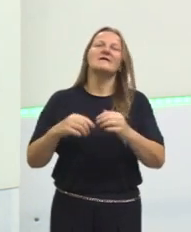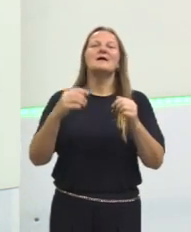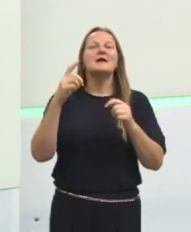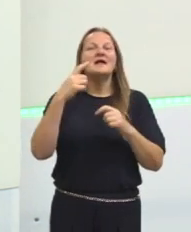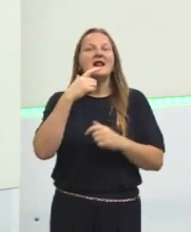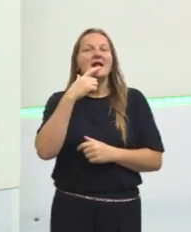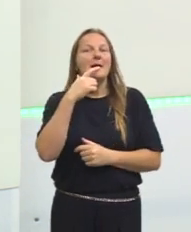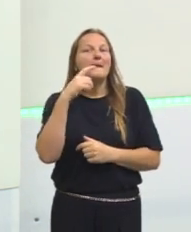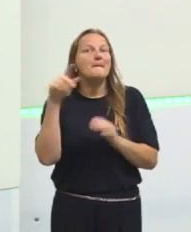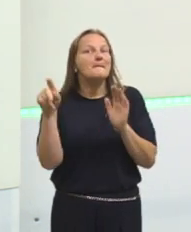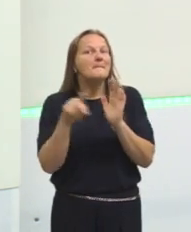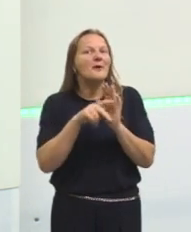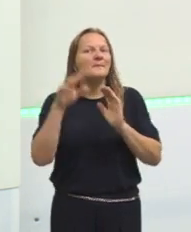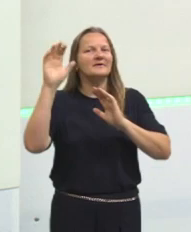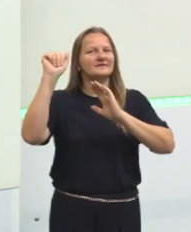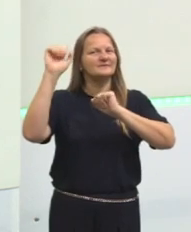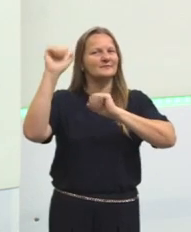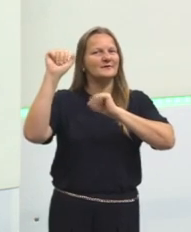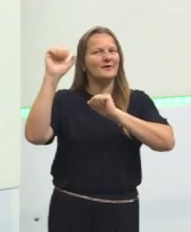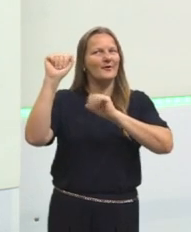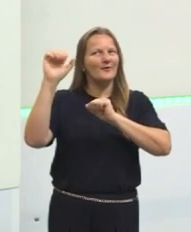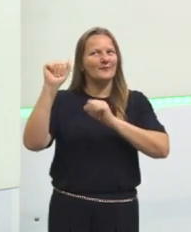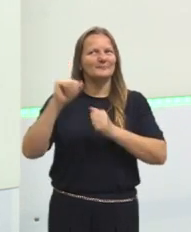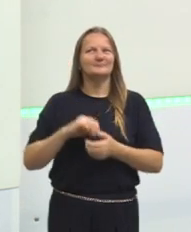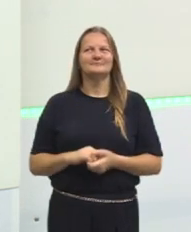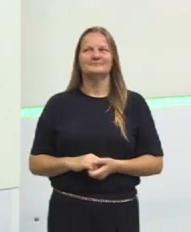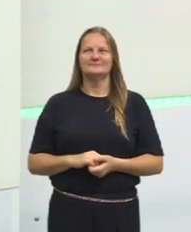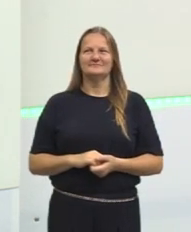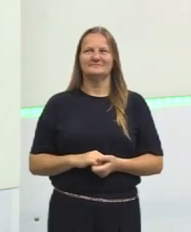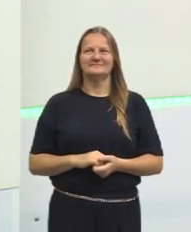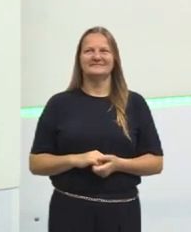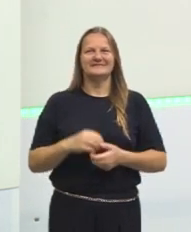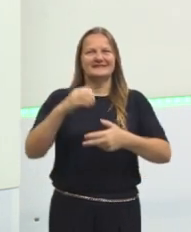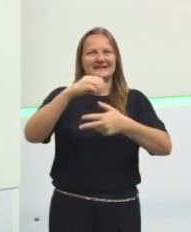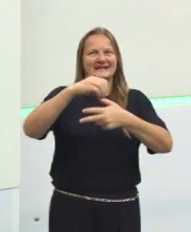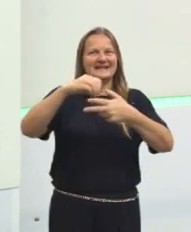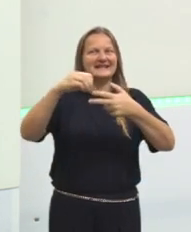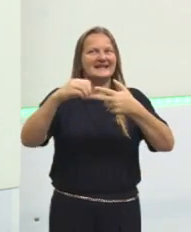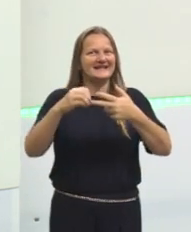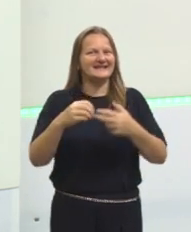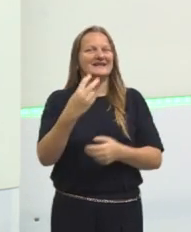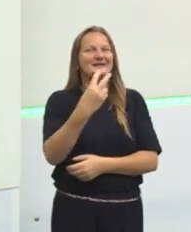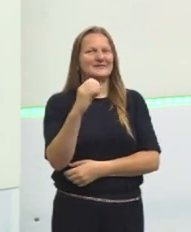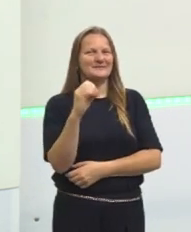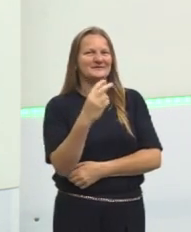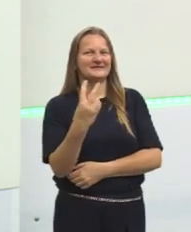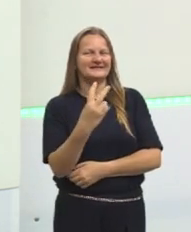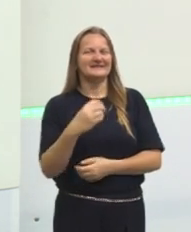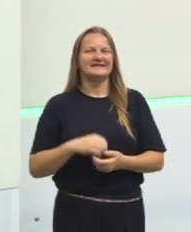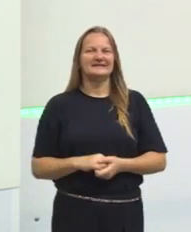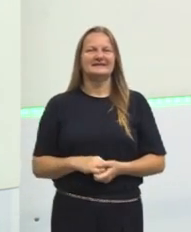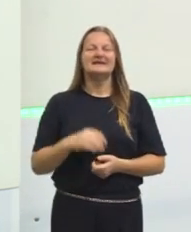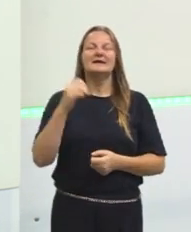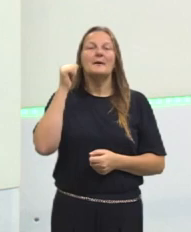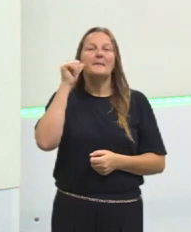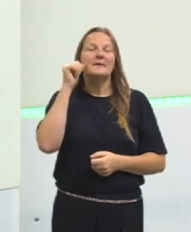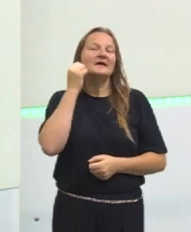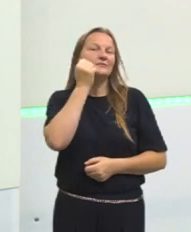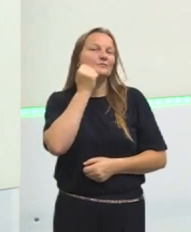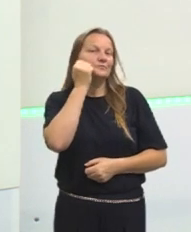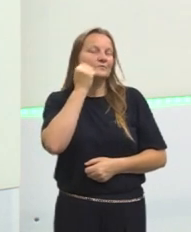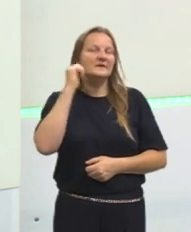espanhola da aplicação deste ano do pré-ENEM, do ENEM 2022. Sou uma mulher negra,